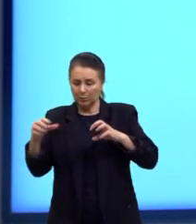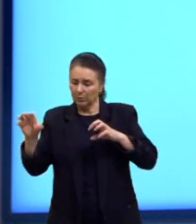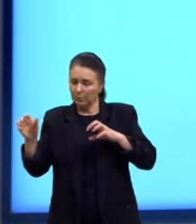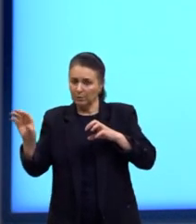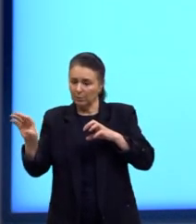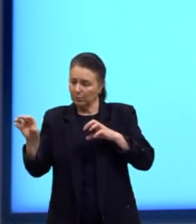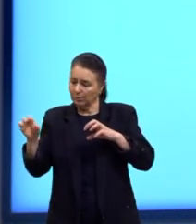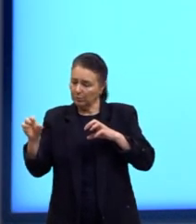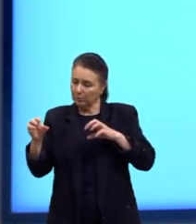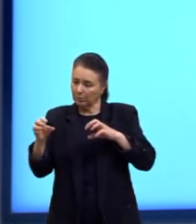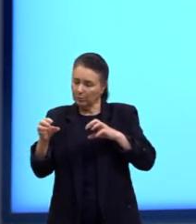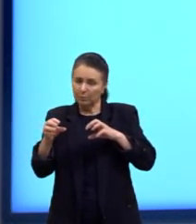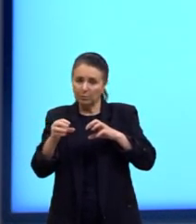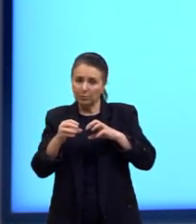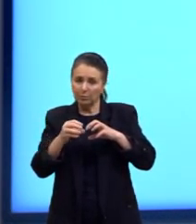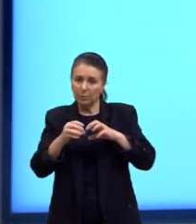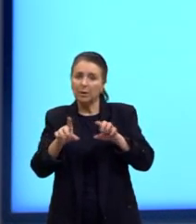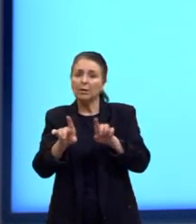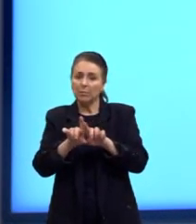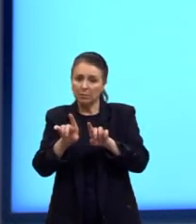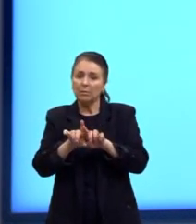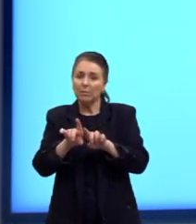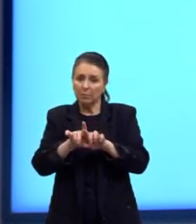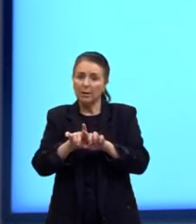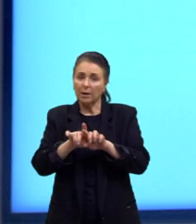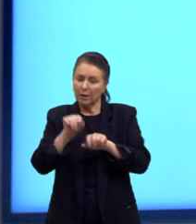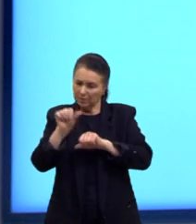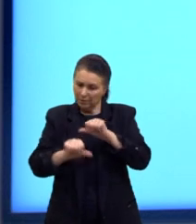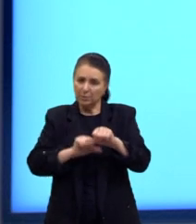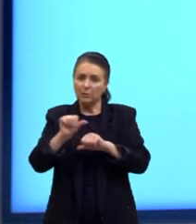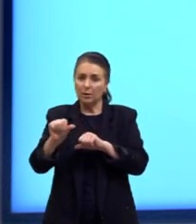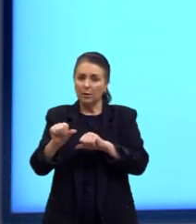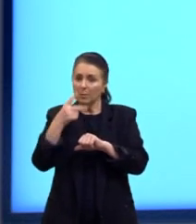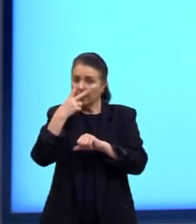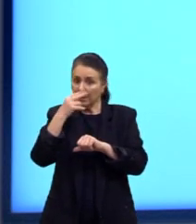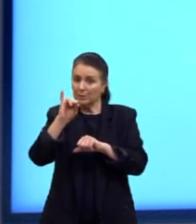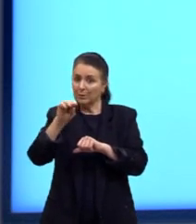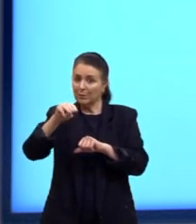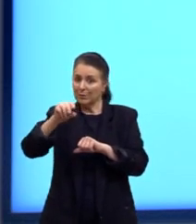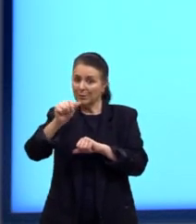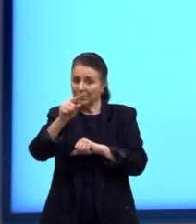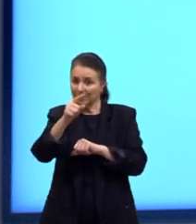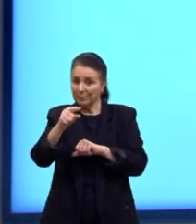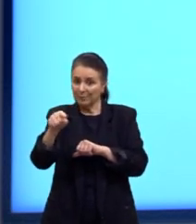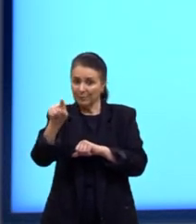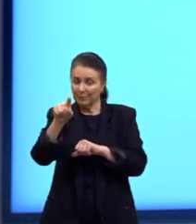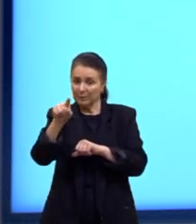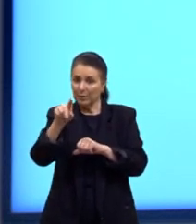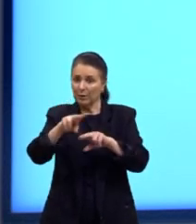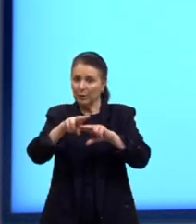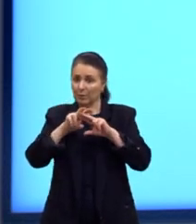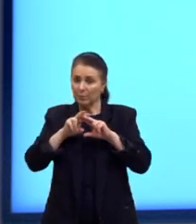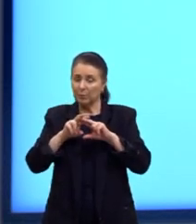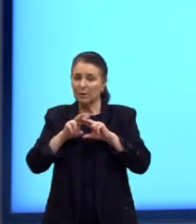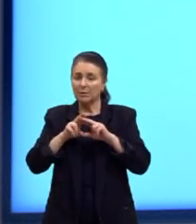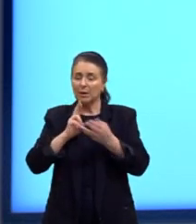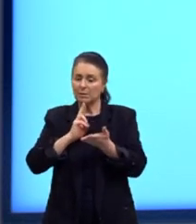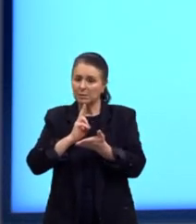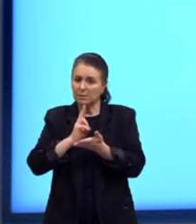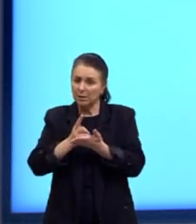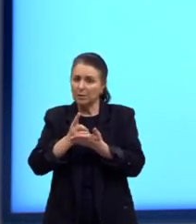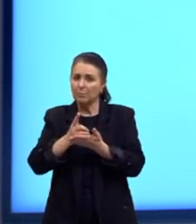parecido com o do próprio imã. E por isso que ela vai sempre, né, obedecer,